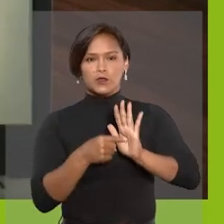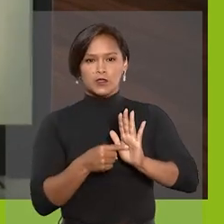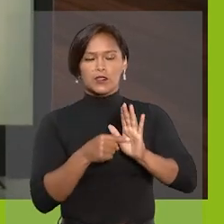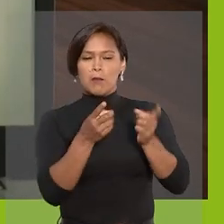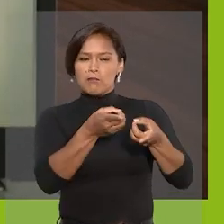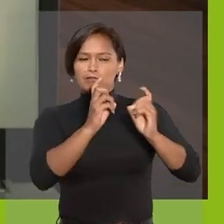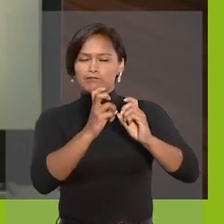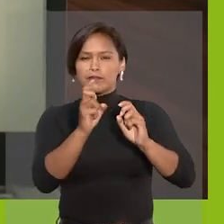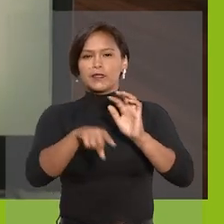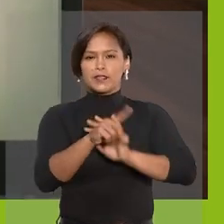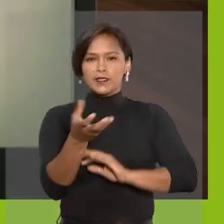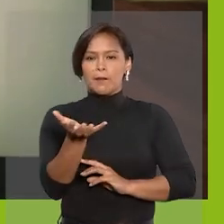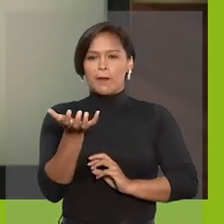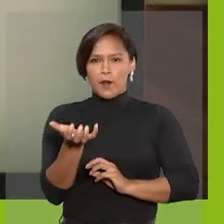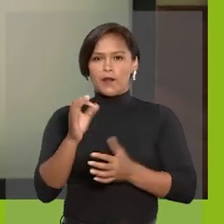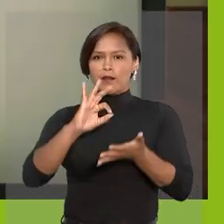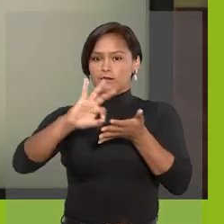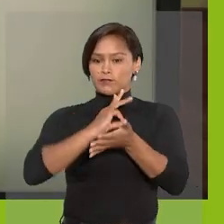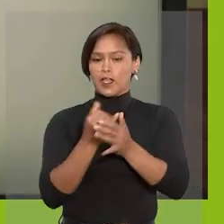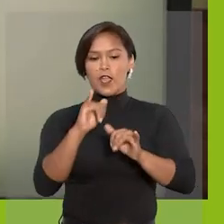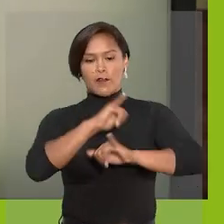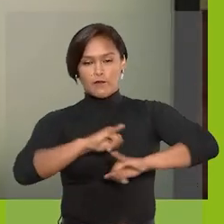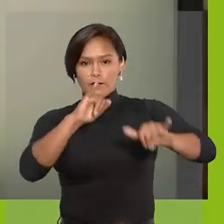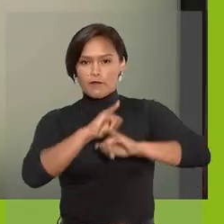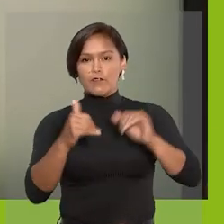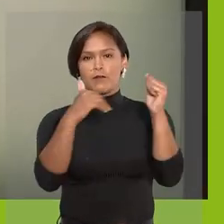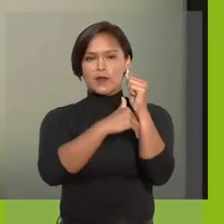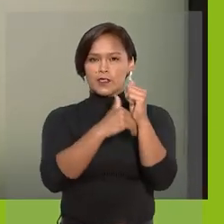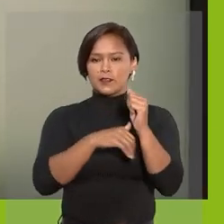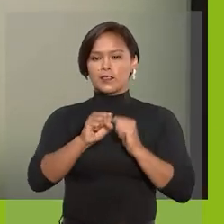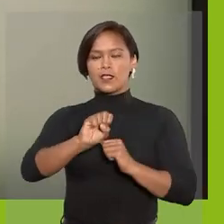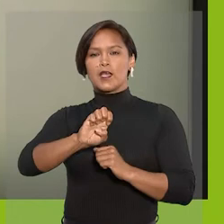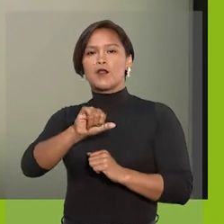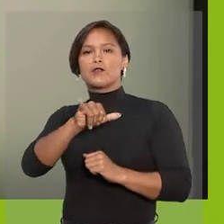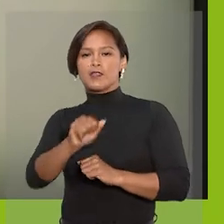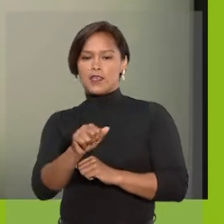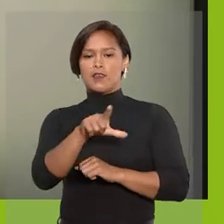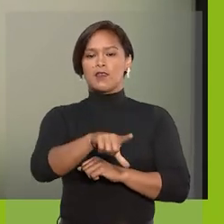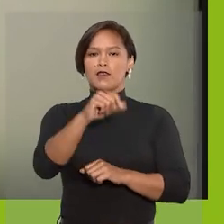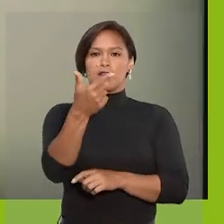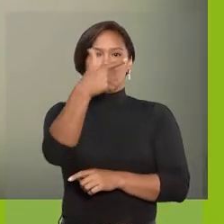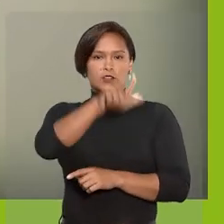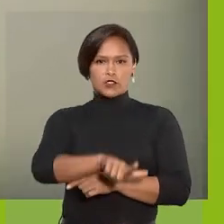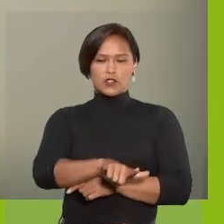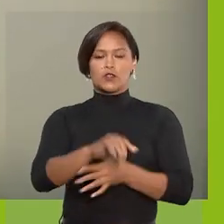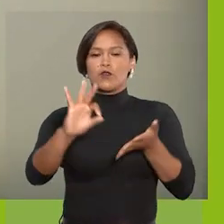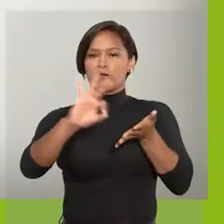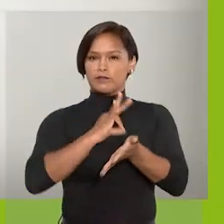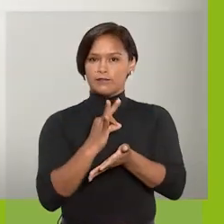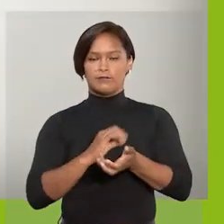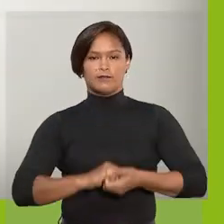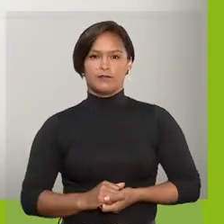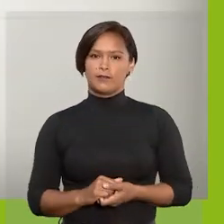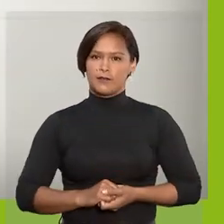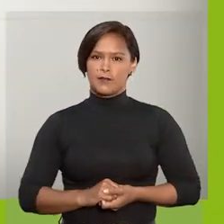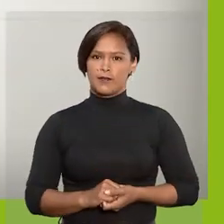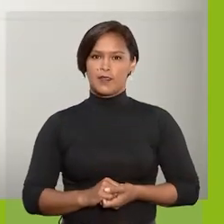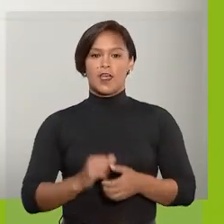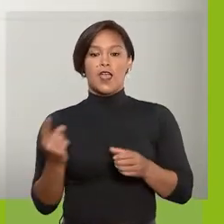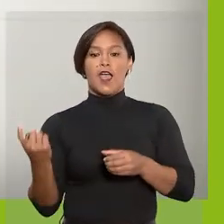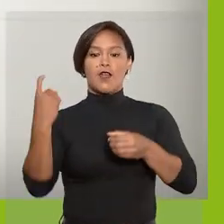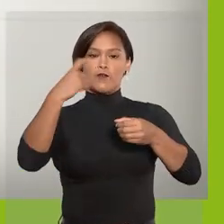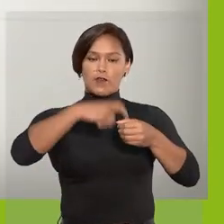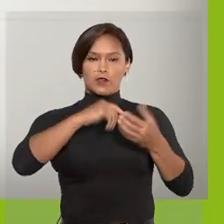identificar o seu cargo, informar sua senha de acesso ao SEI e clicar novamente em Assinar. Para